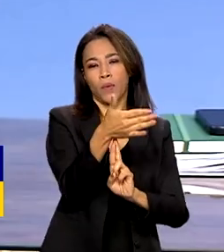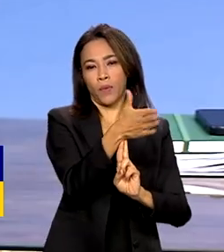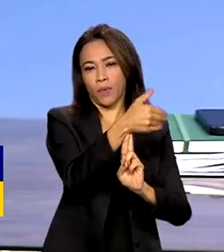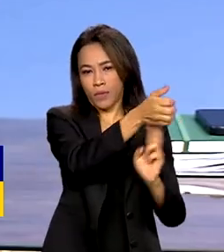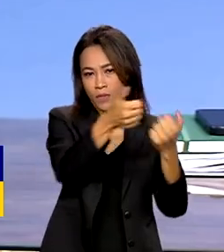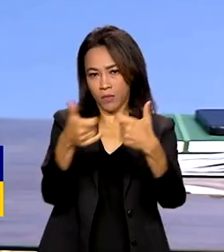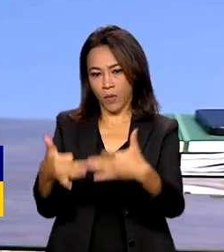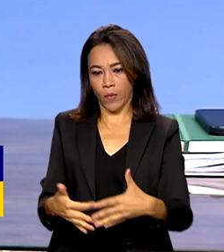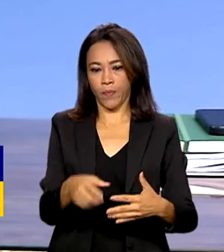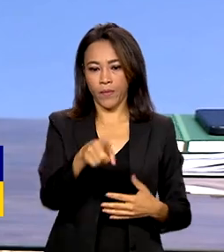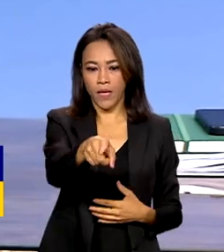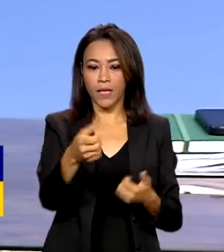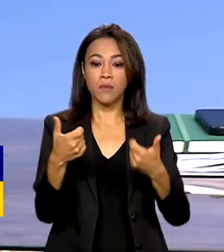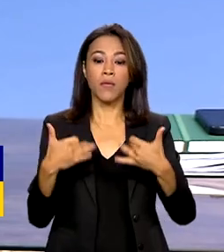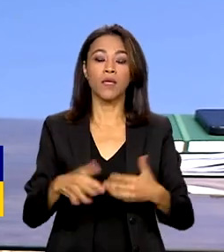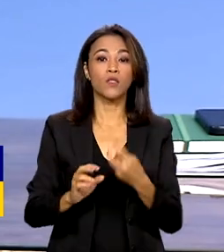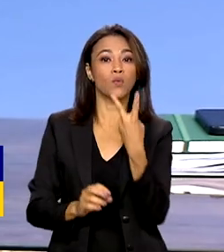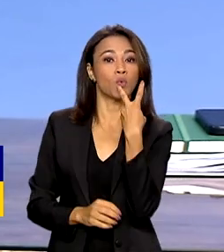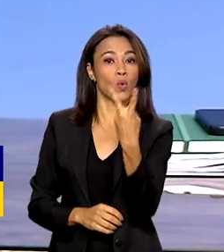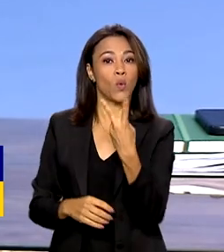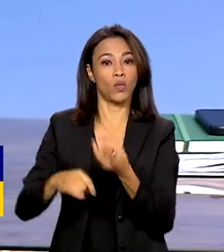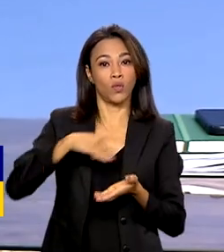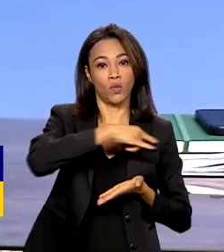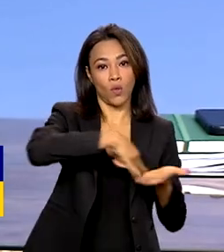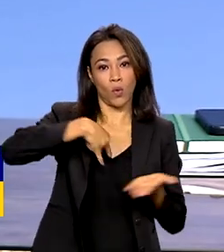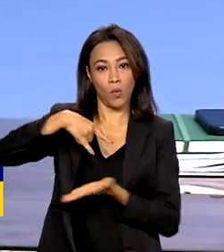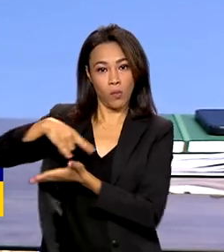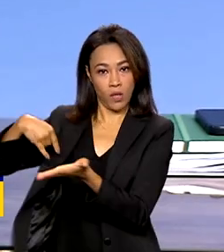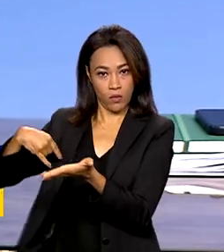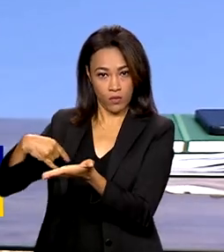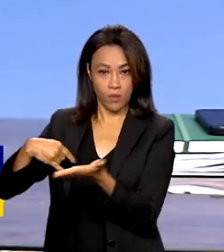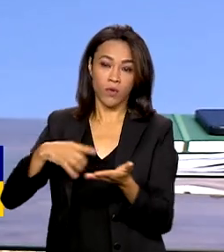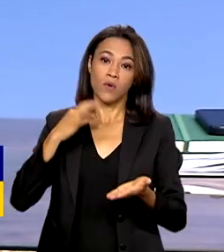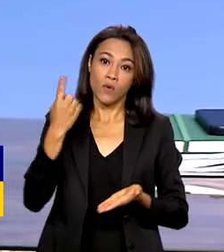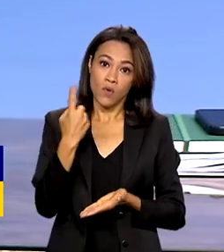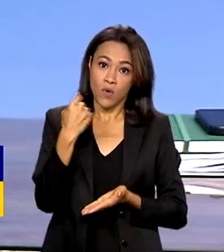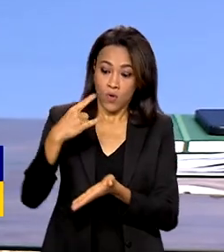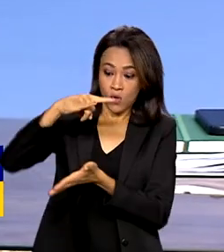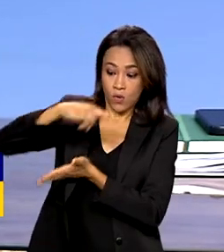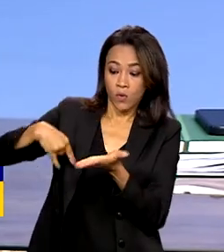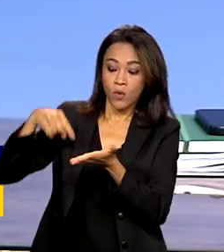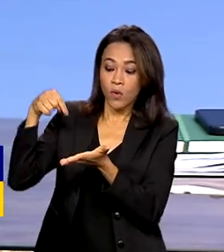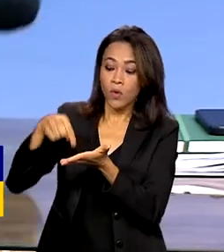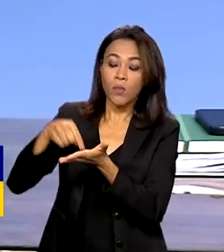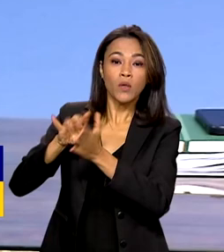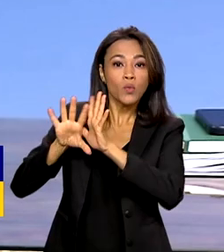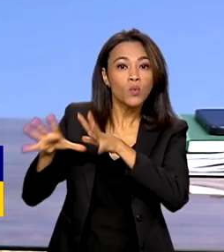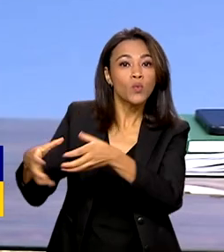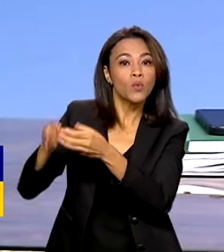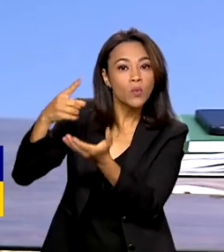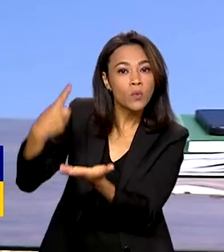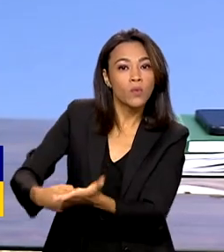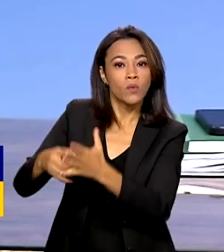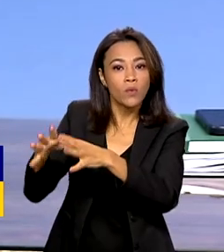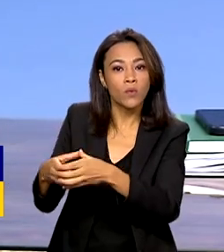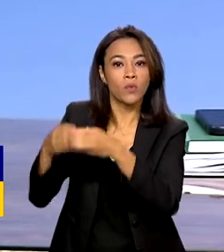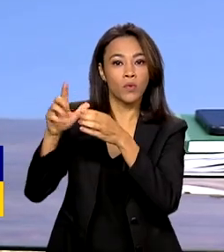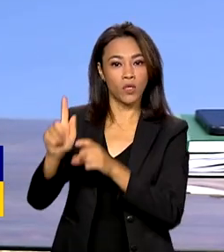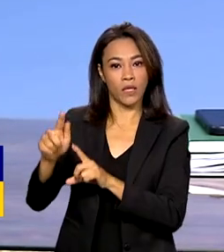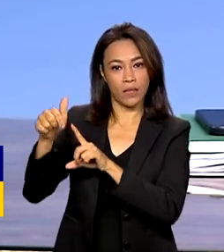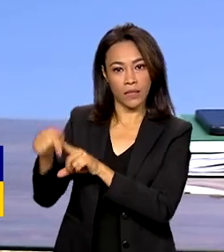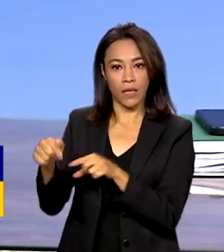São dois documentos. Existe o documento do G7, que é uma declaração dos países do G7 e está sendo